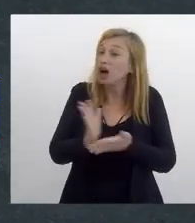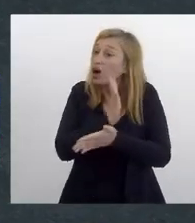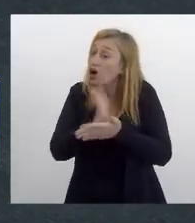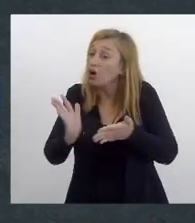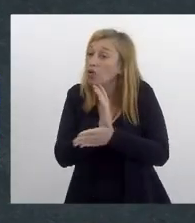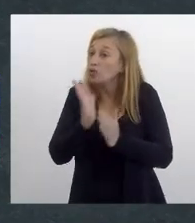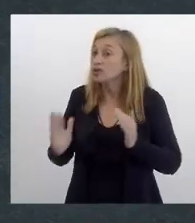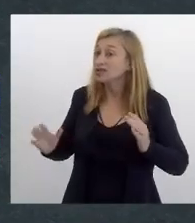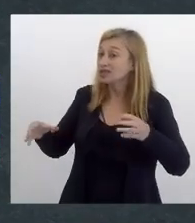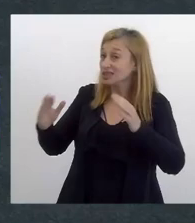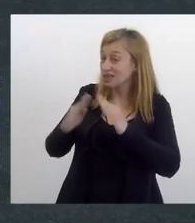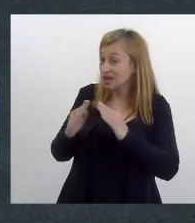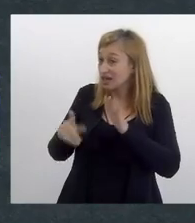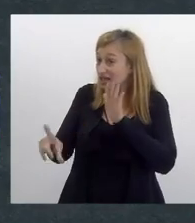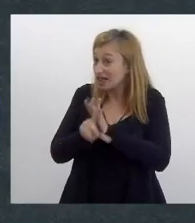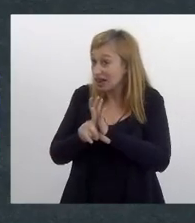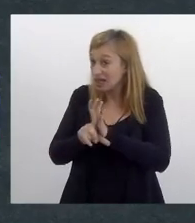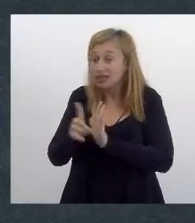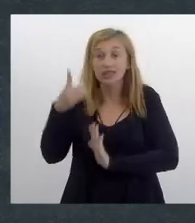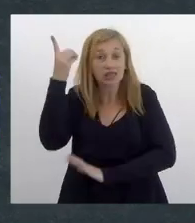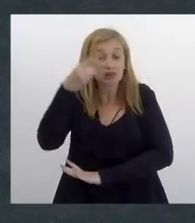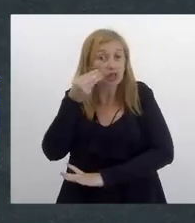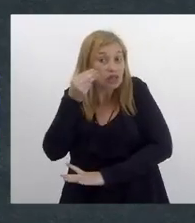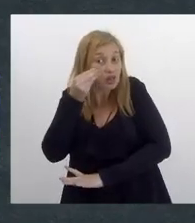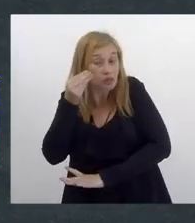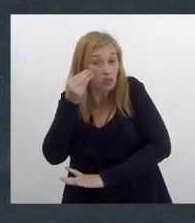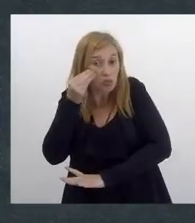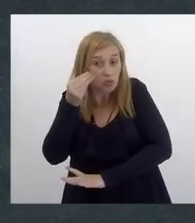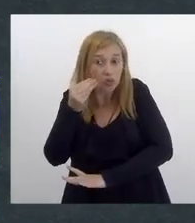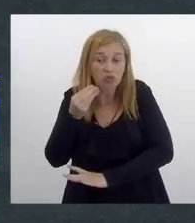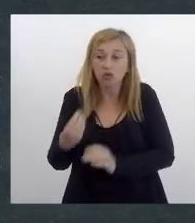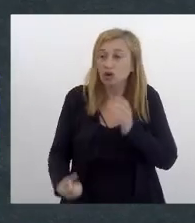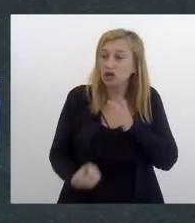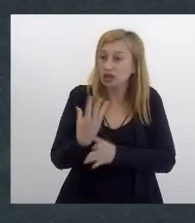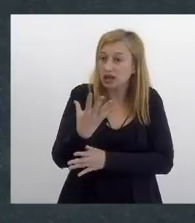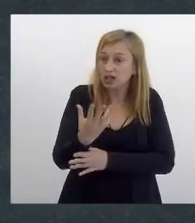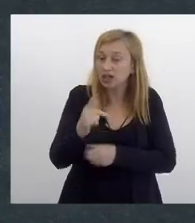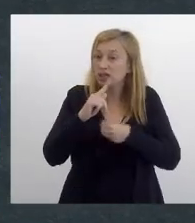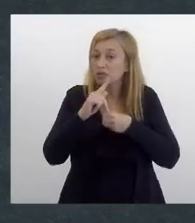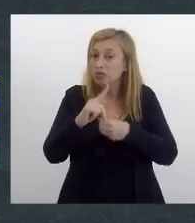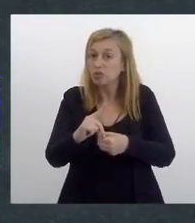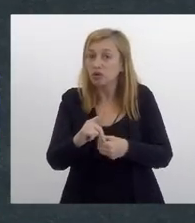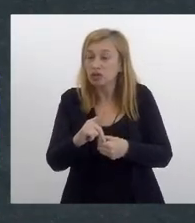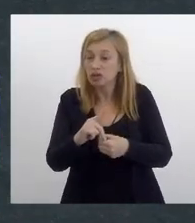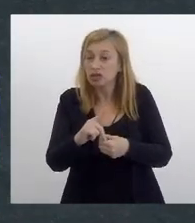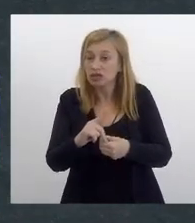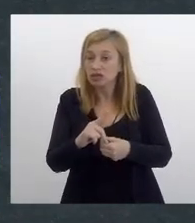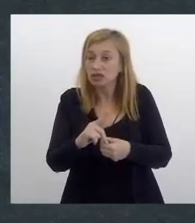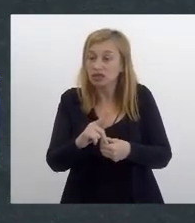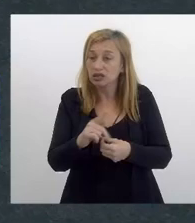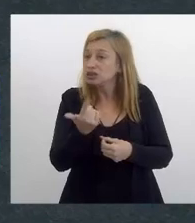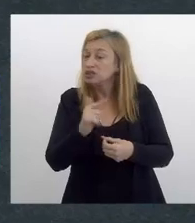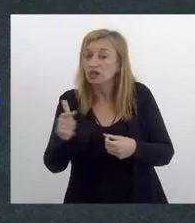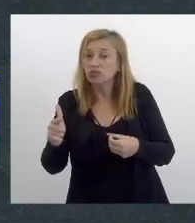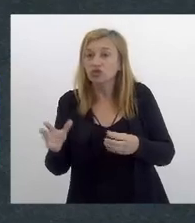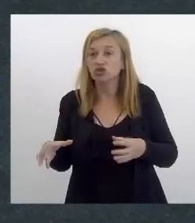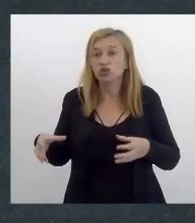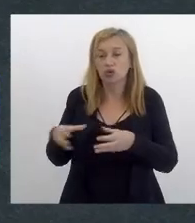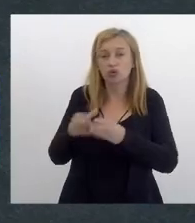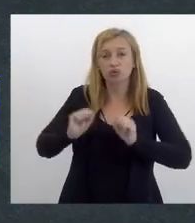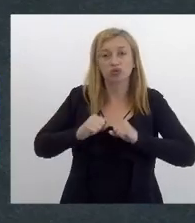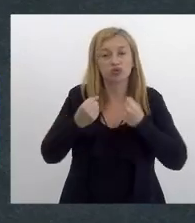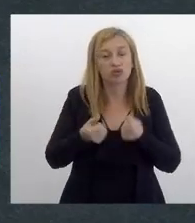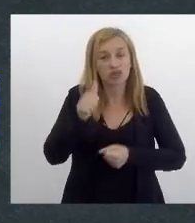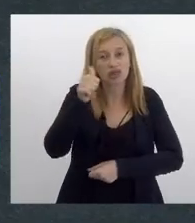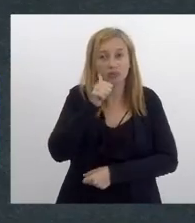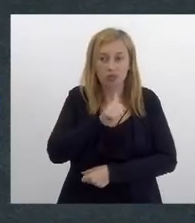casas legislativas Mônica deputada Mônica que foram criadas a procuradoria não existia a comissão de defesa de